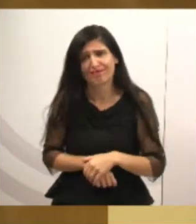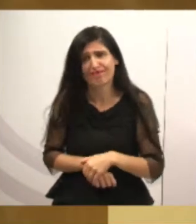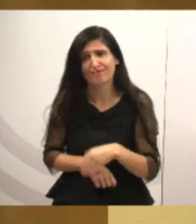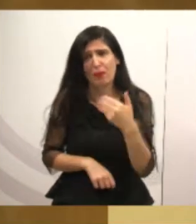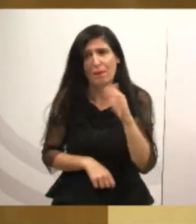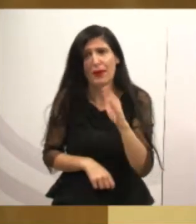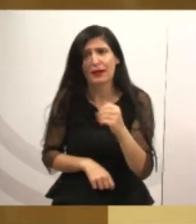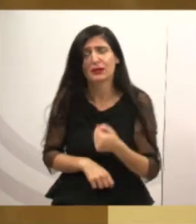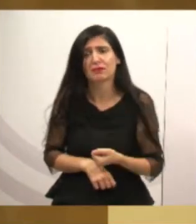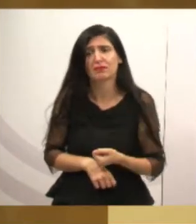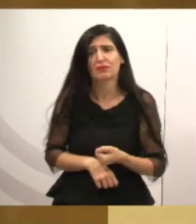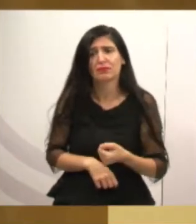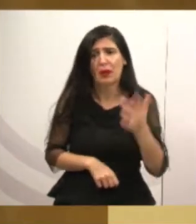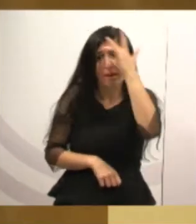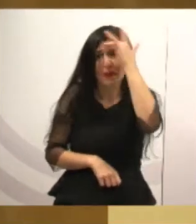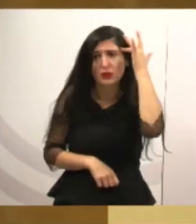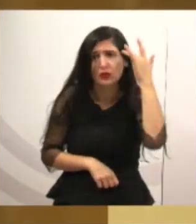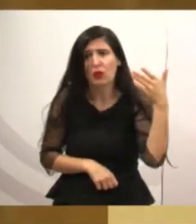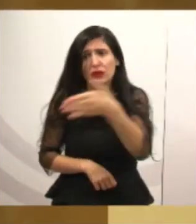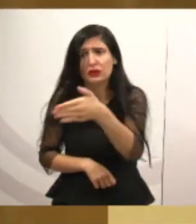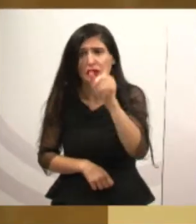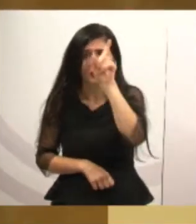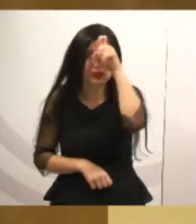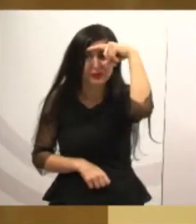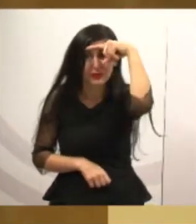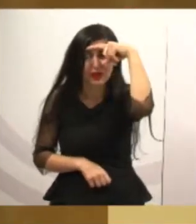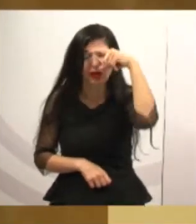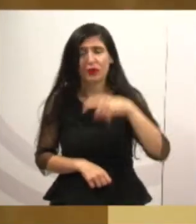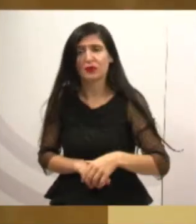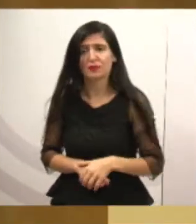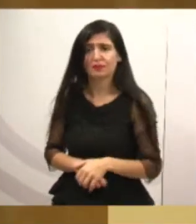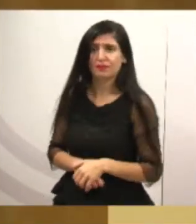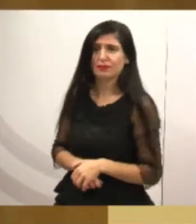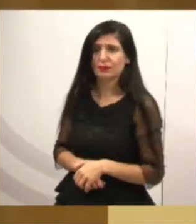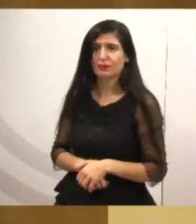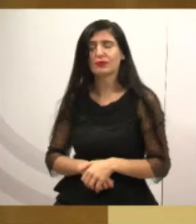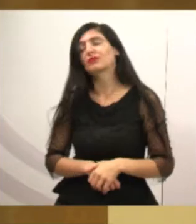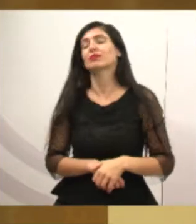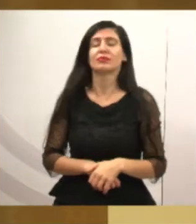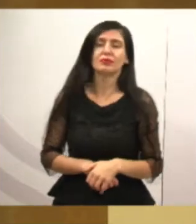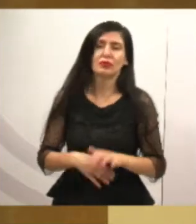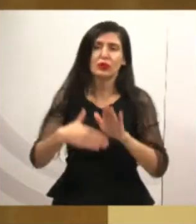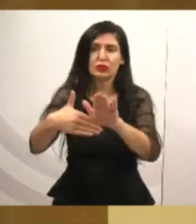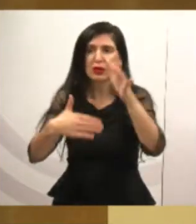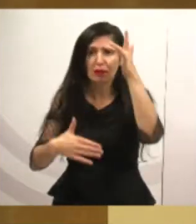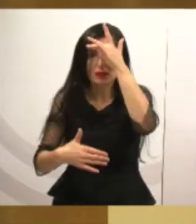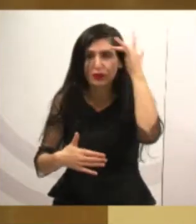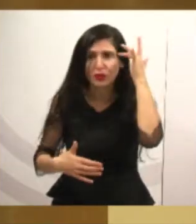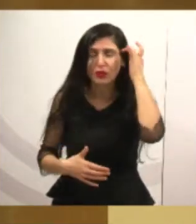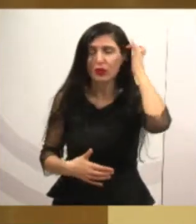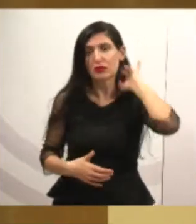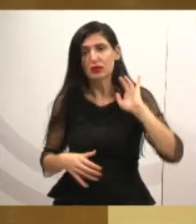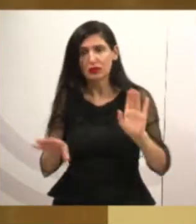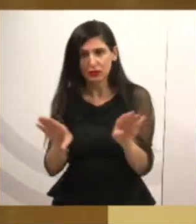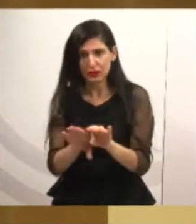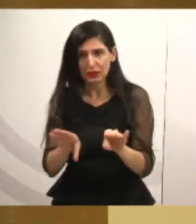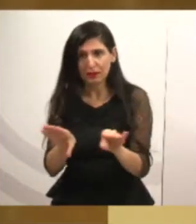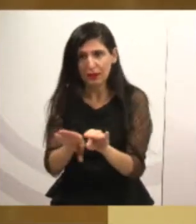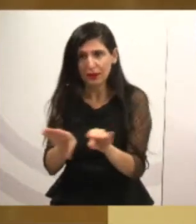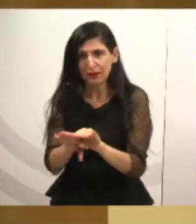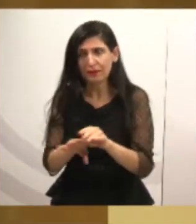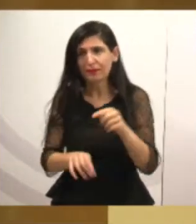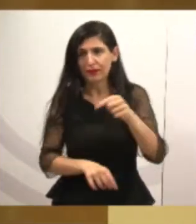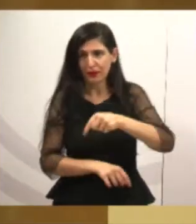veículos para que possam ir atender o povo e a população da nossa cidade. Quero também aqui fazer, também,